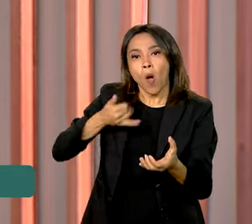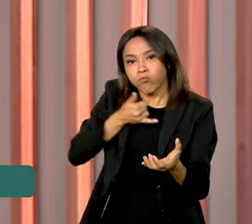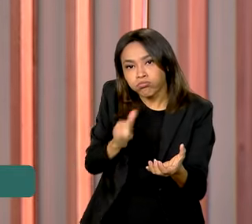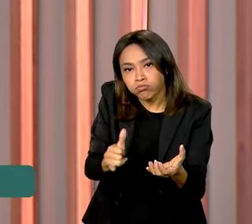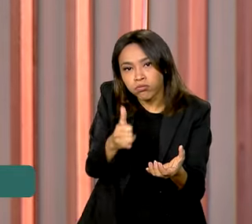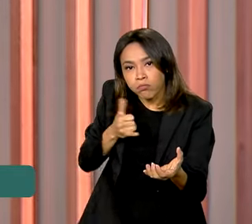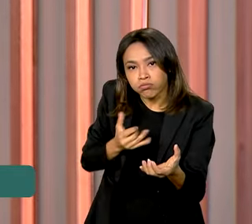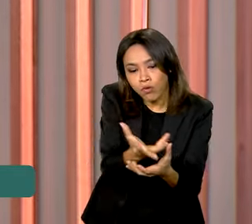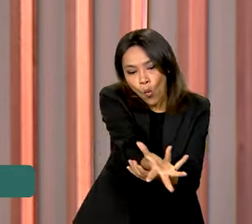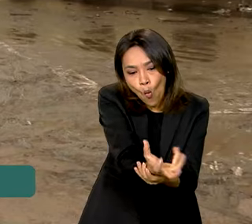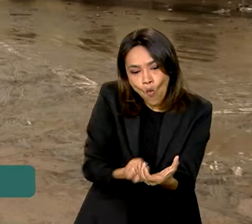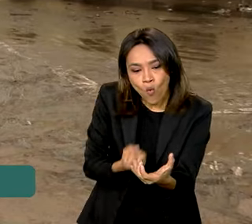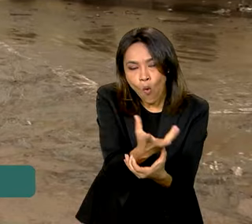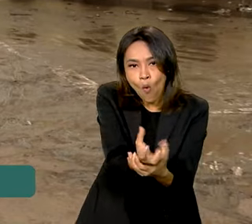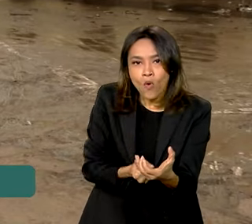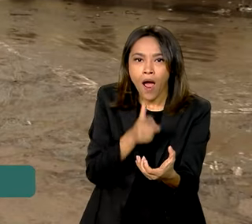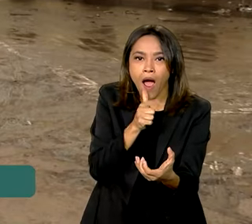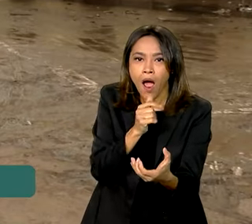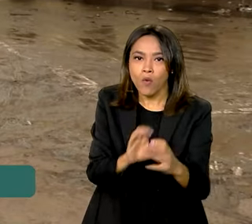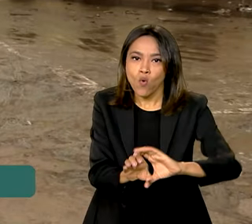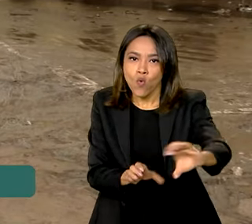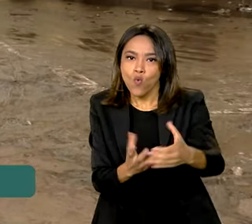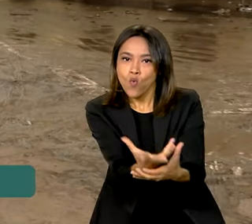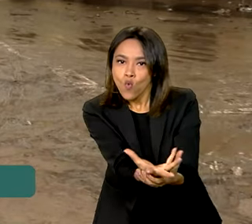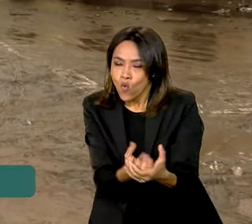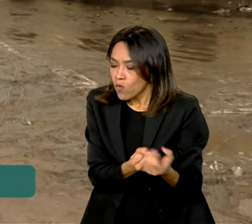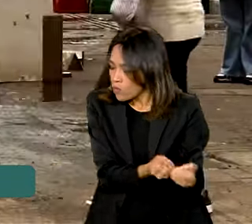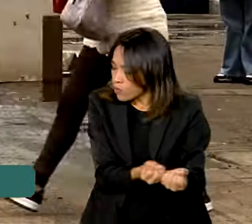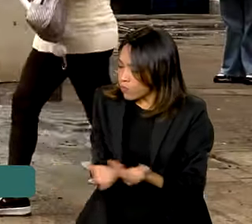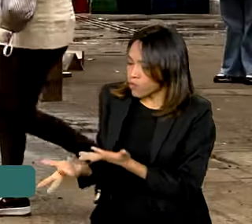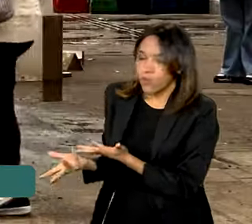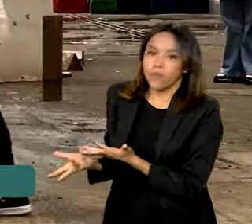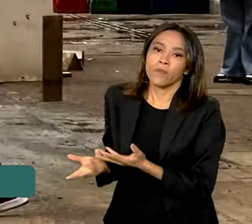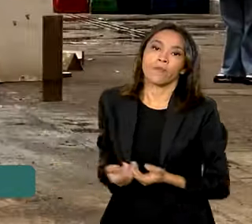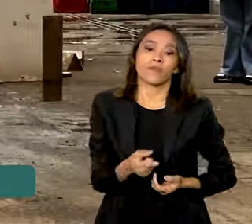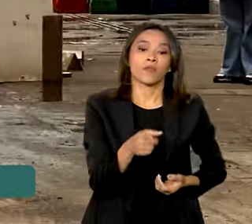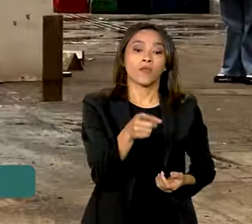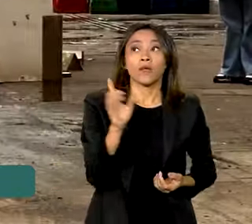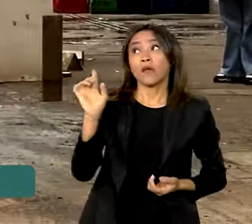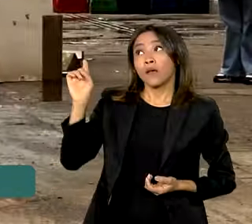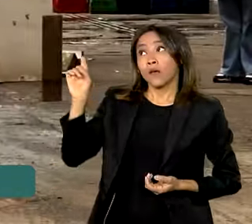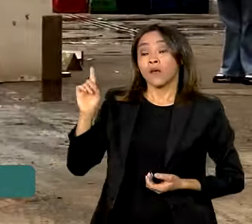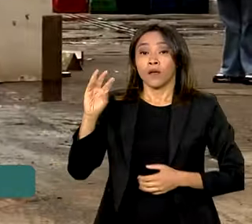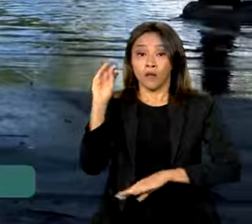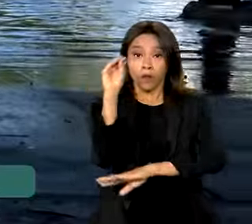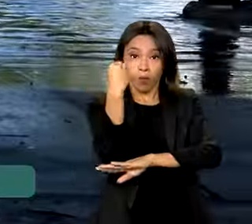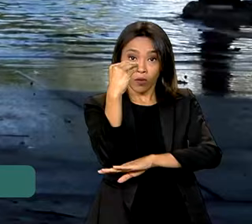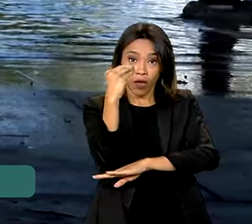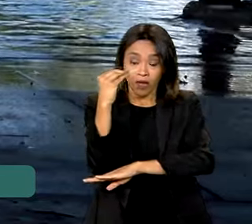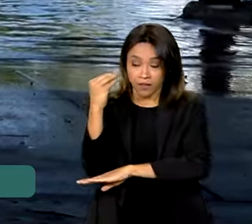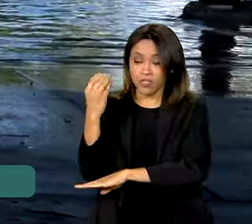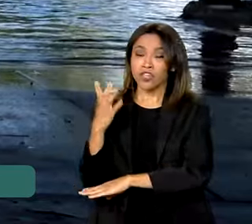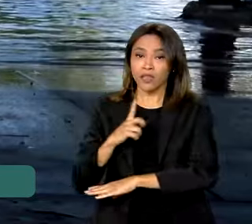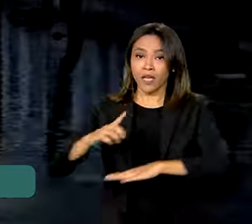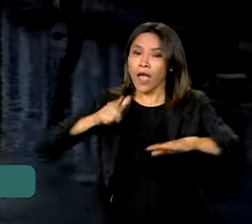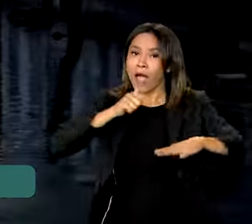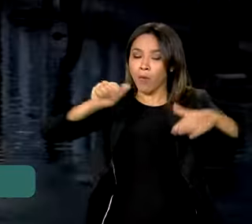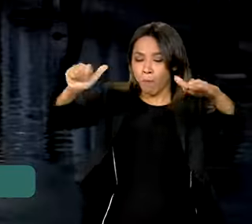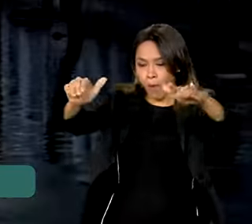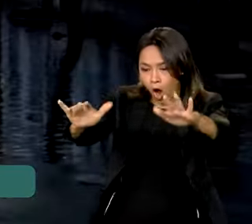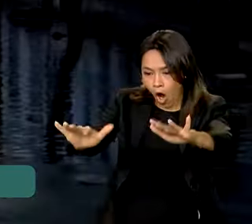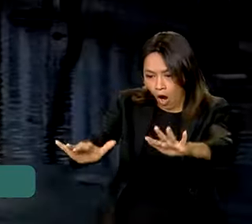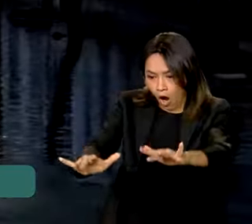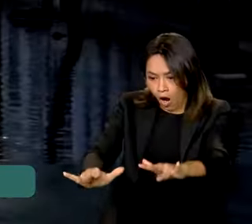acúmulo das enchentes. Porto Alegre já tem muitas regiões secas, mas algumas áreas